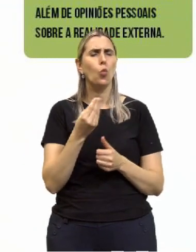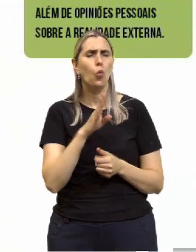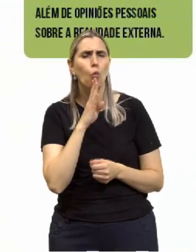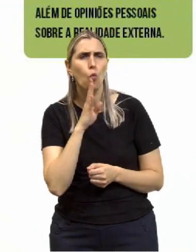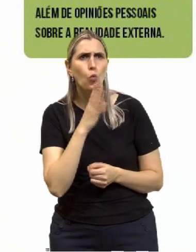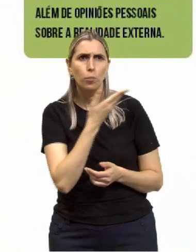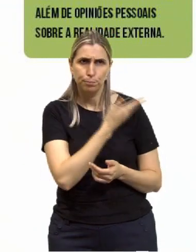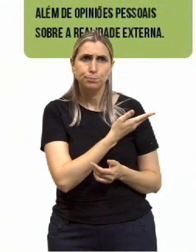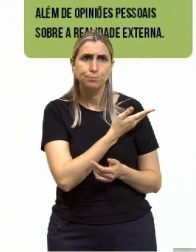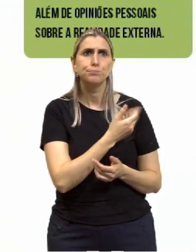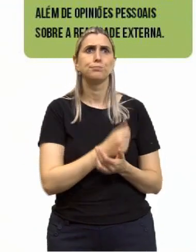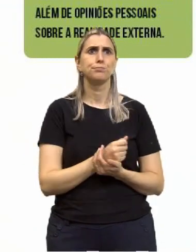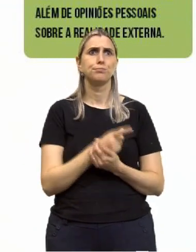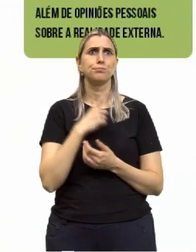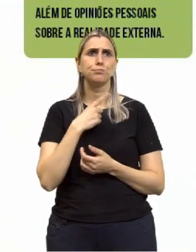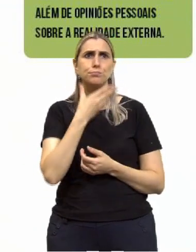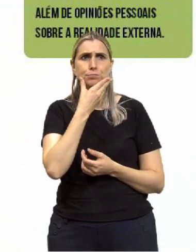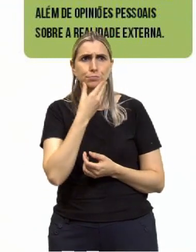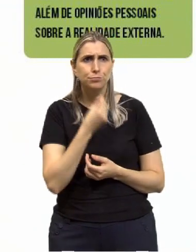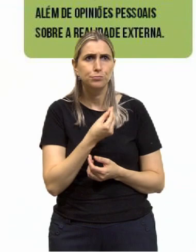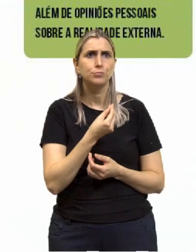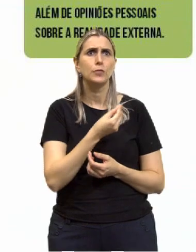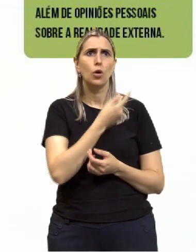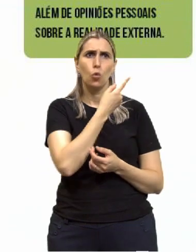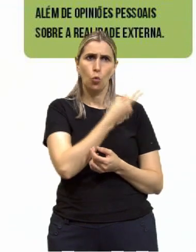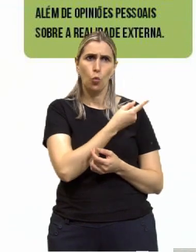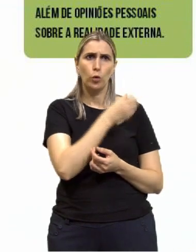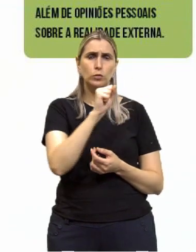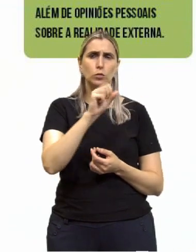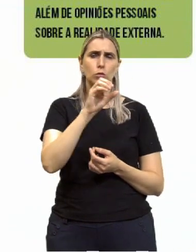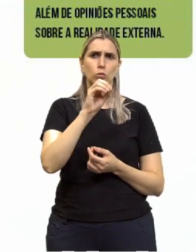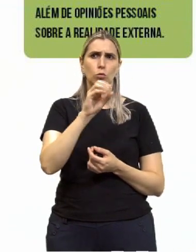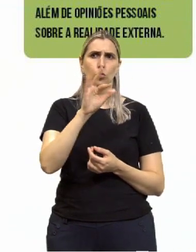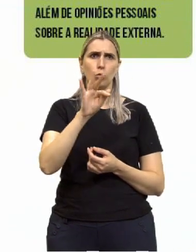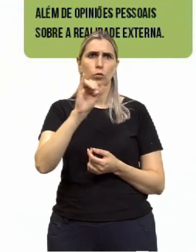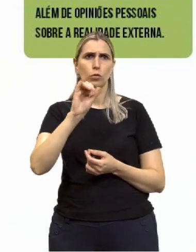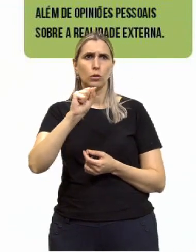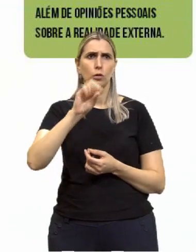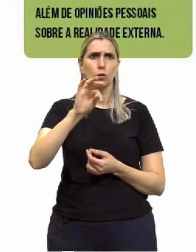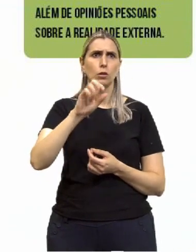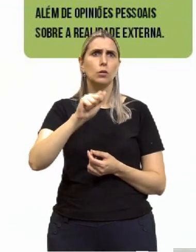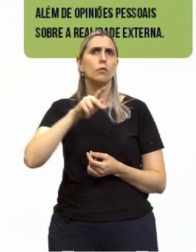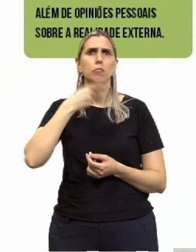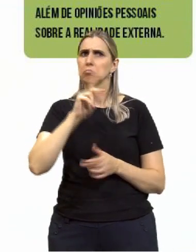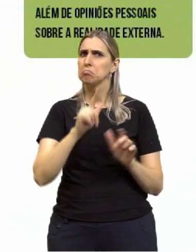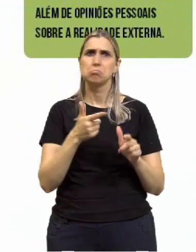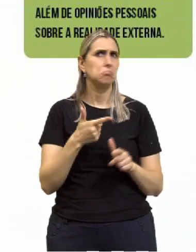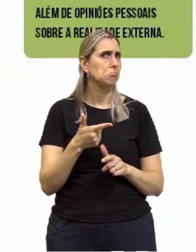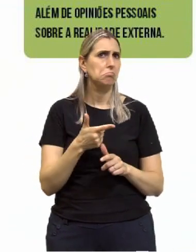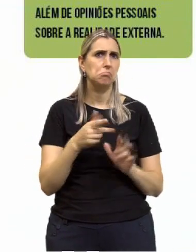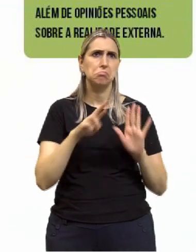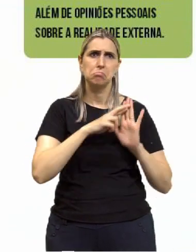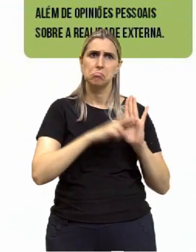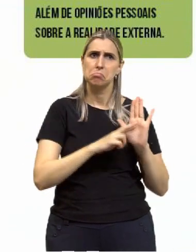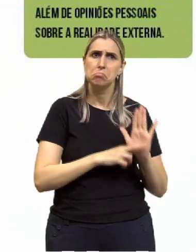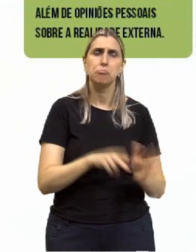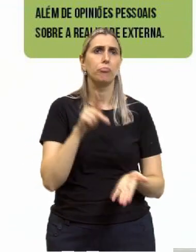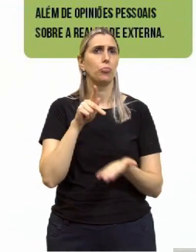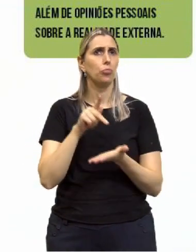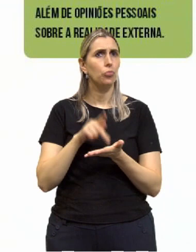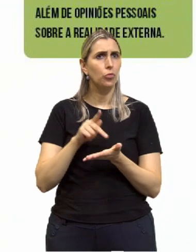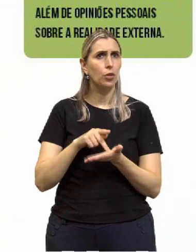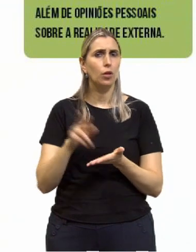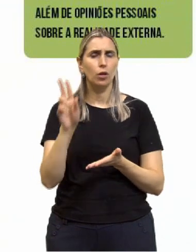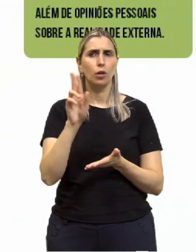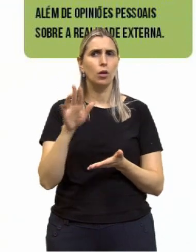conhecidos, já estamos bem familiarizados com os sofistas. Eles afirmavam que não existem normas e verdades